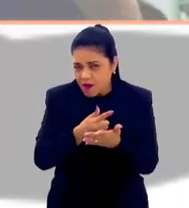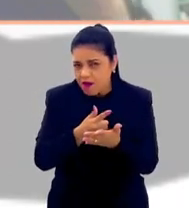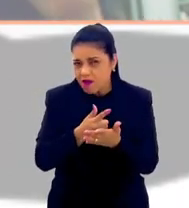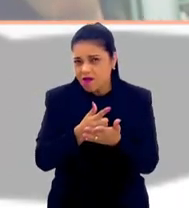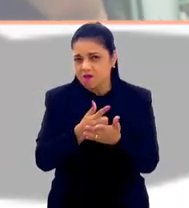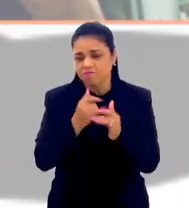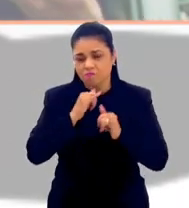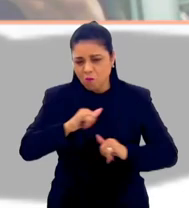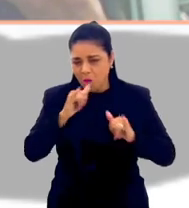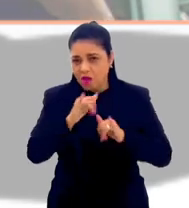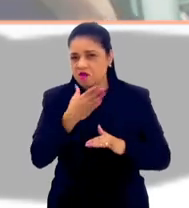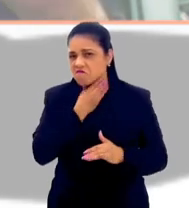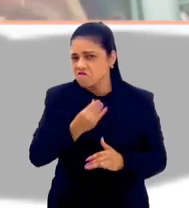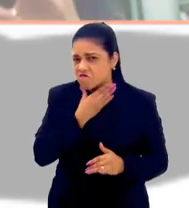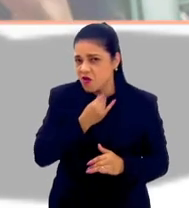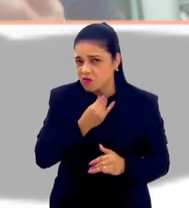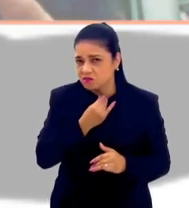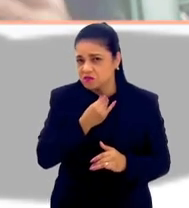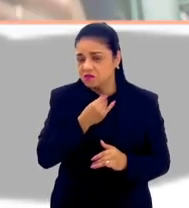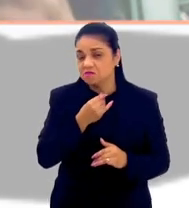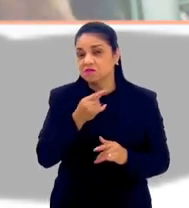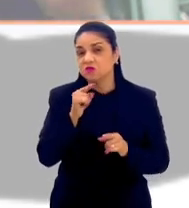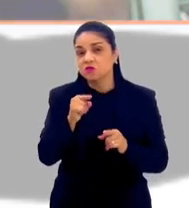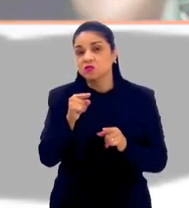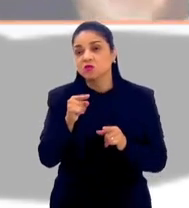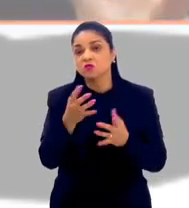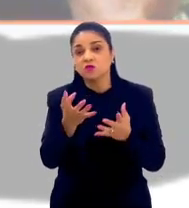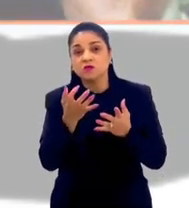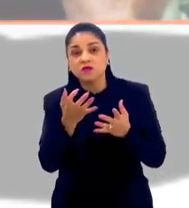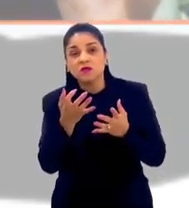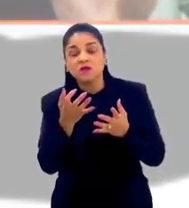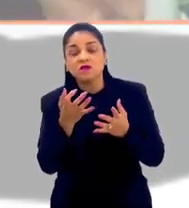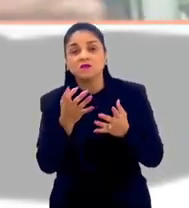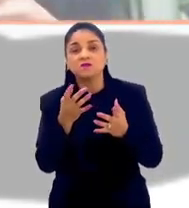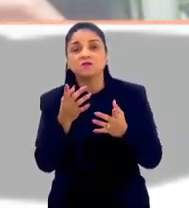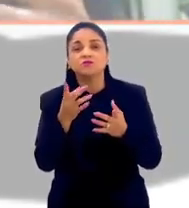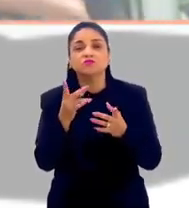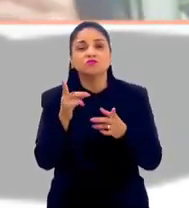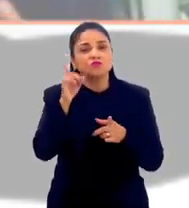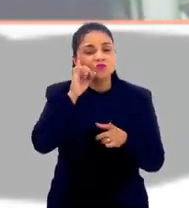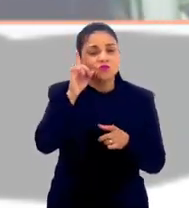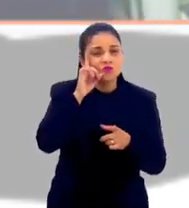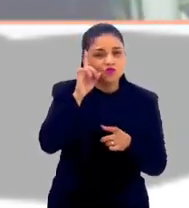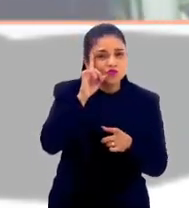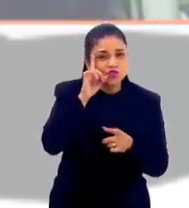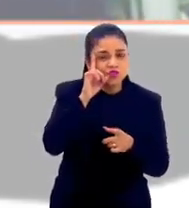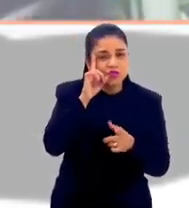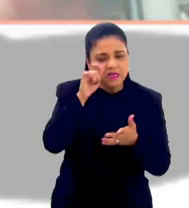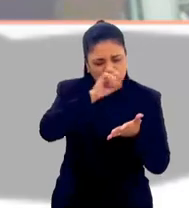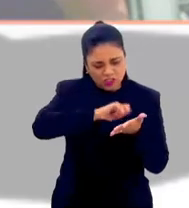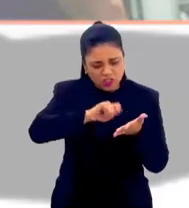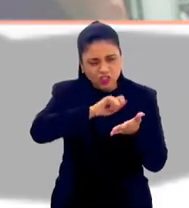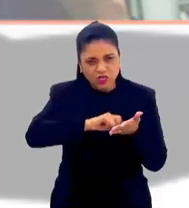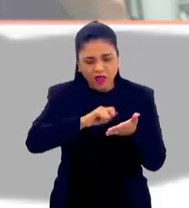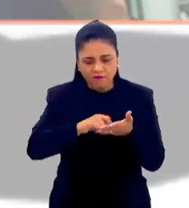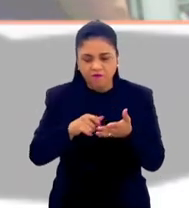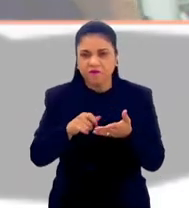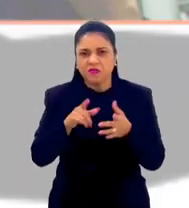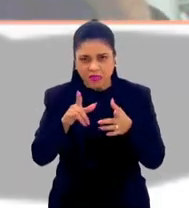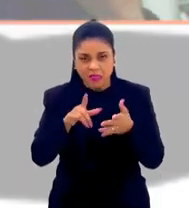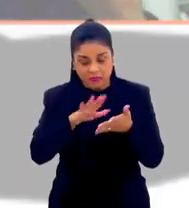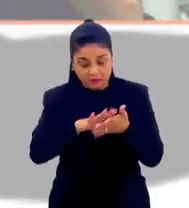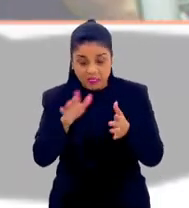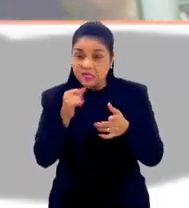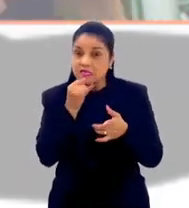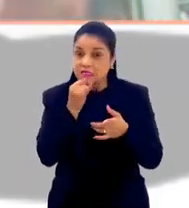tenha na sua medida, e esse é um outro exercício, o seu querido diário. Eu acho que hoje em dia a gente está escrevendo tanto com dois dedos o